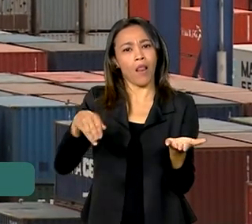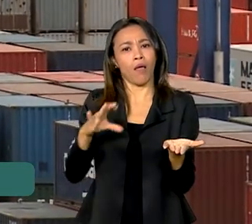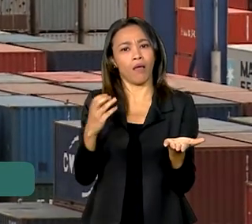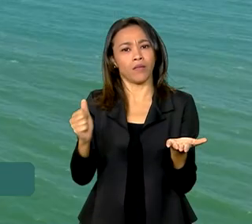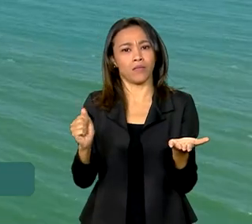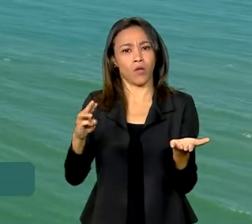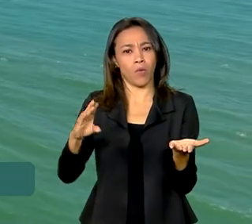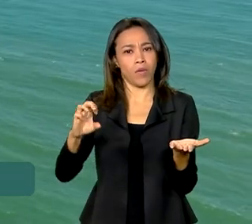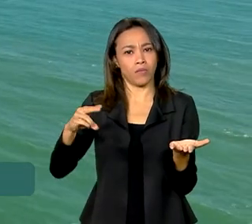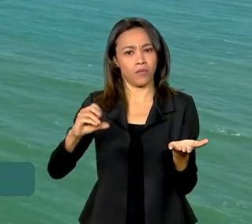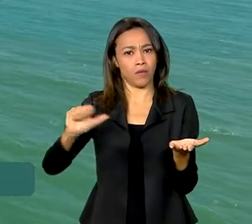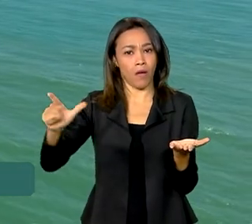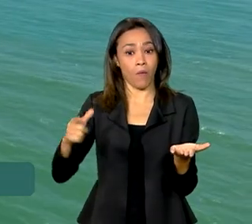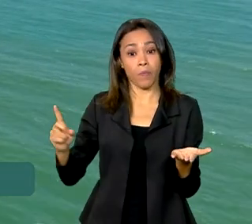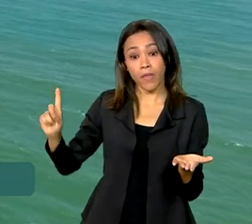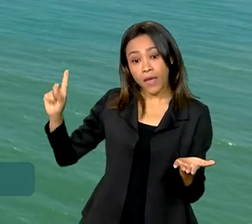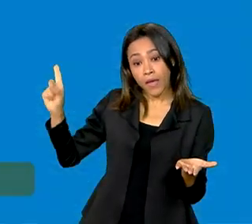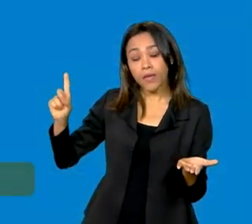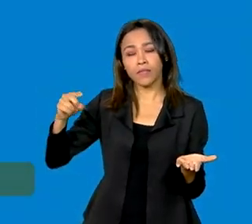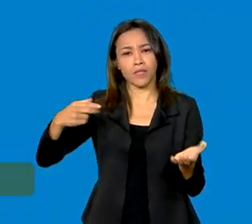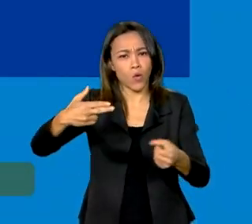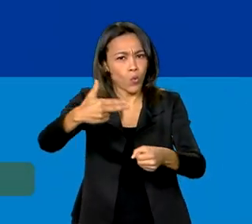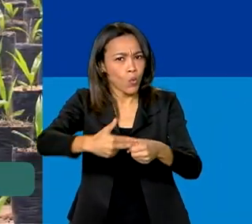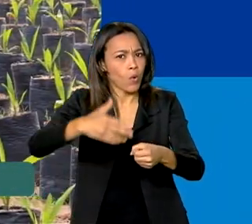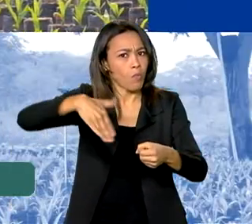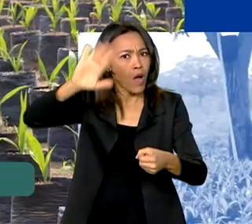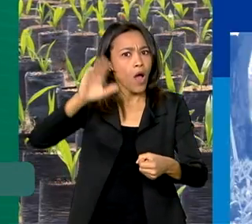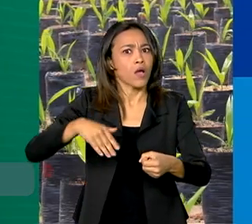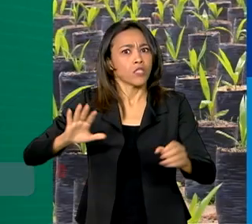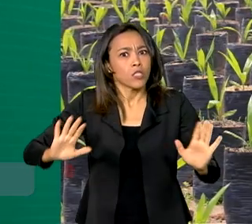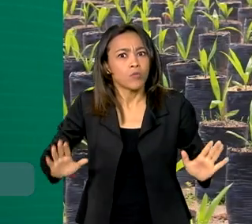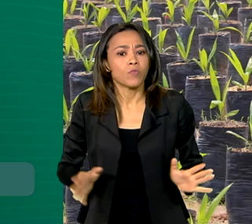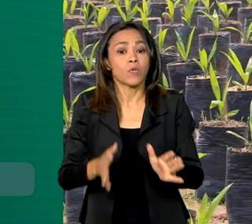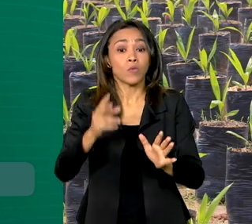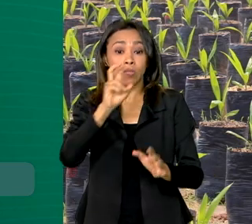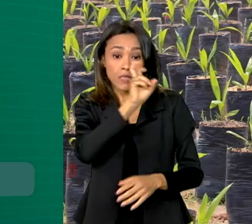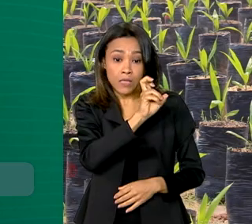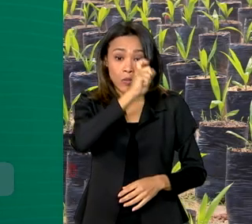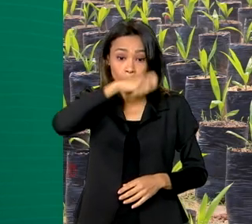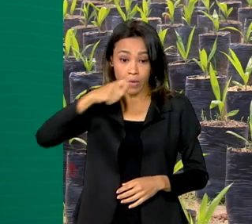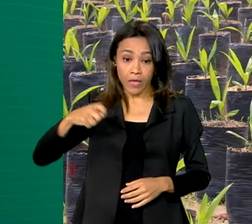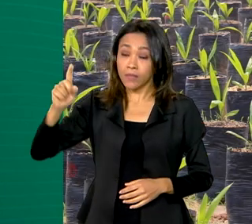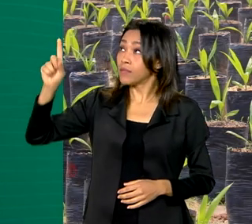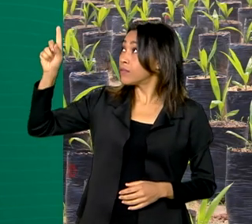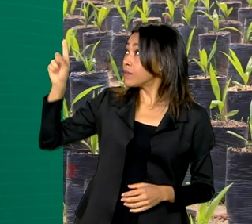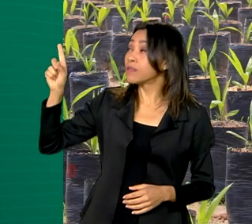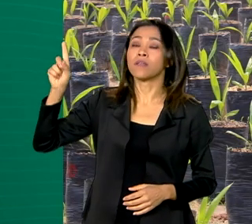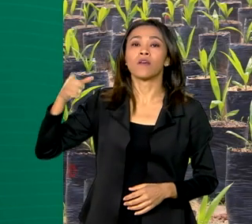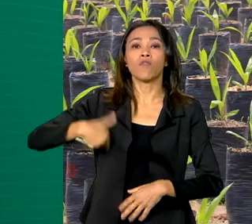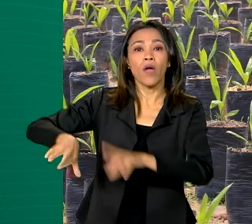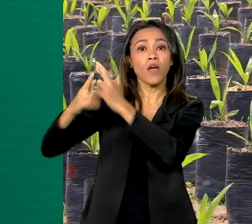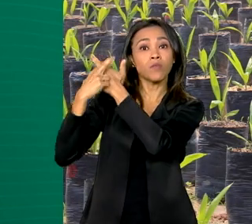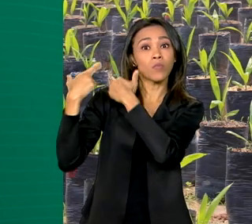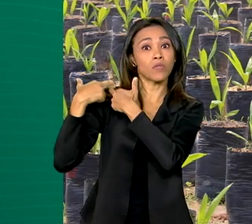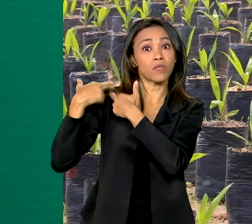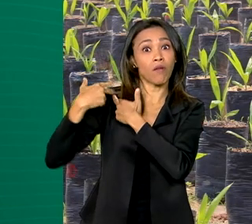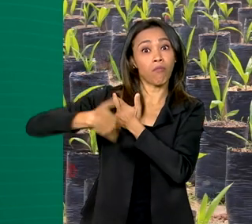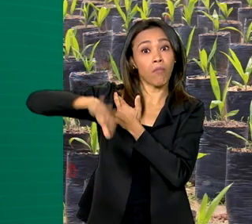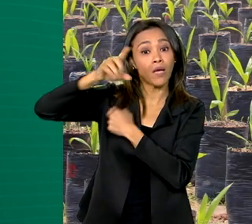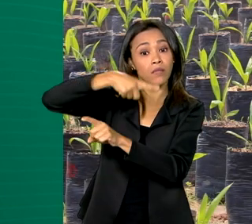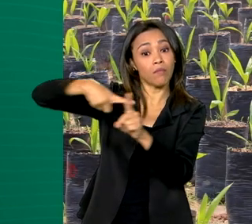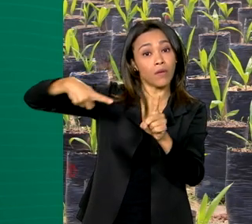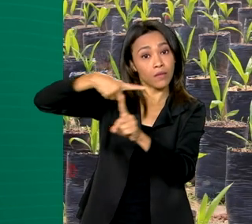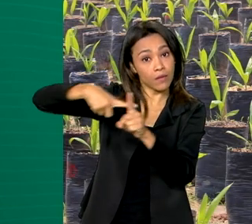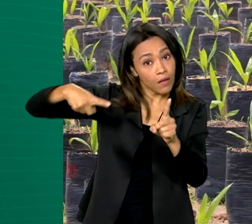é o principal combustível das exportações. Nos cinco primeiros meses do ano, o agro foi responsável por quase a metade das